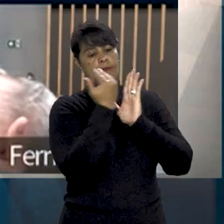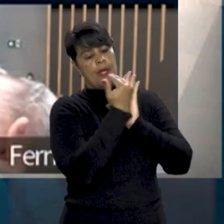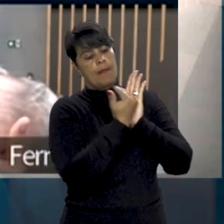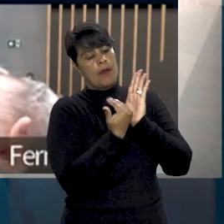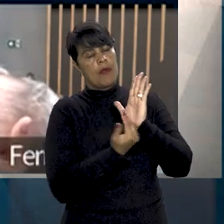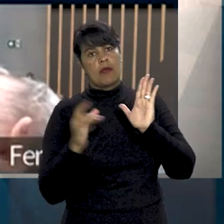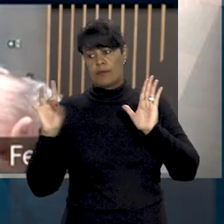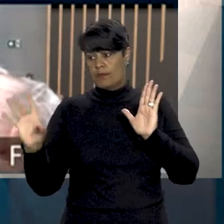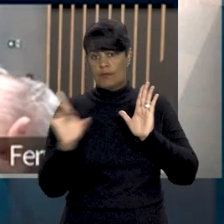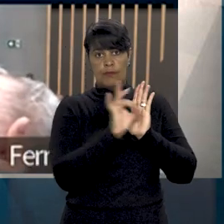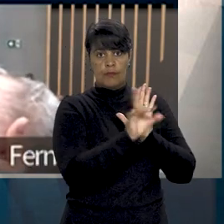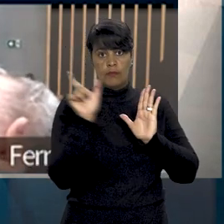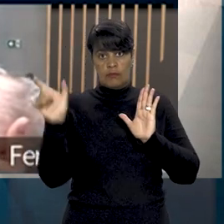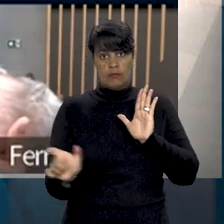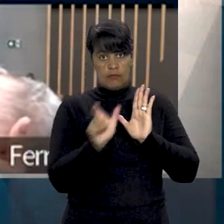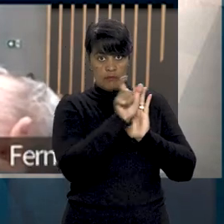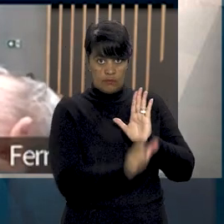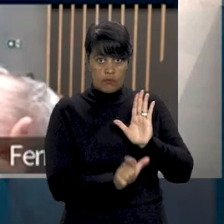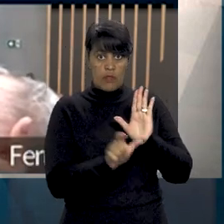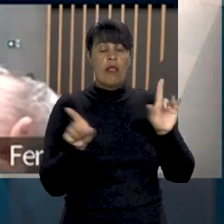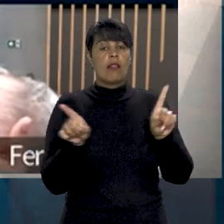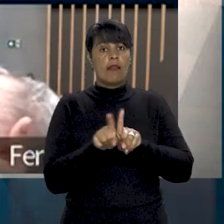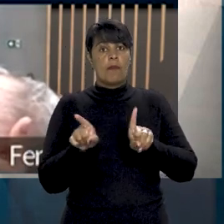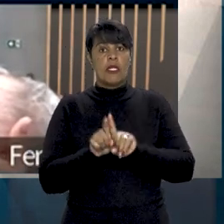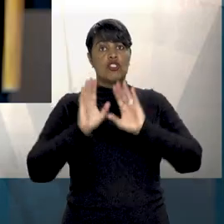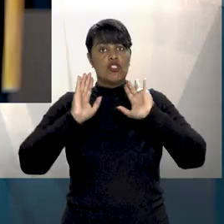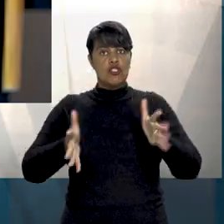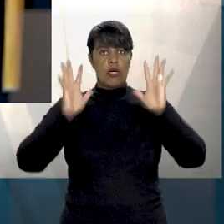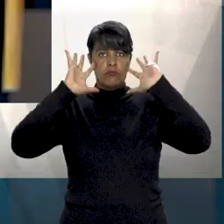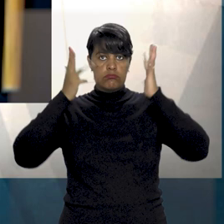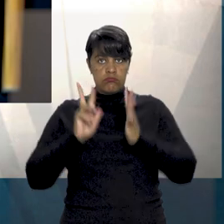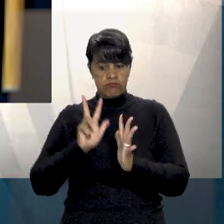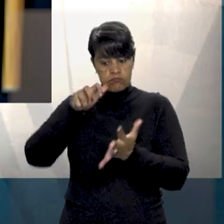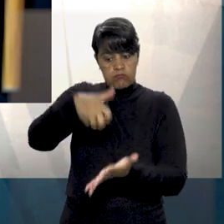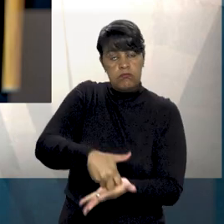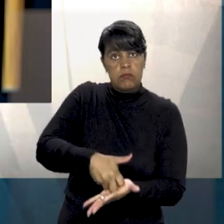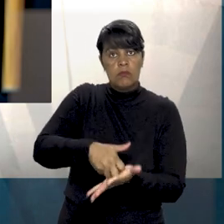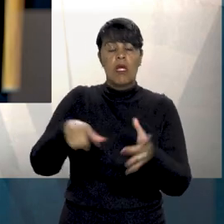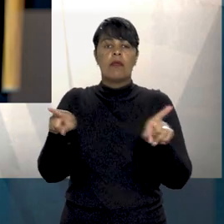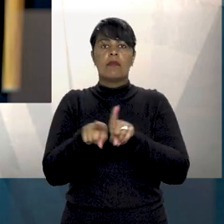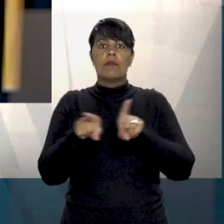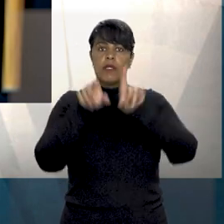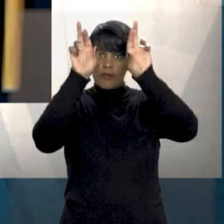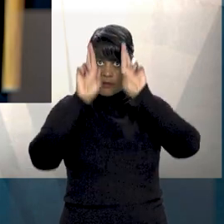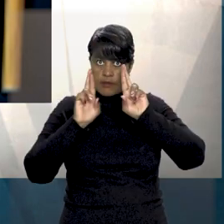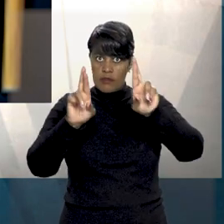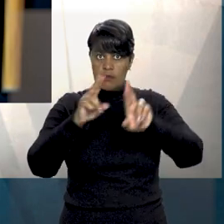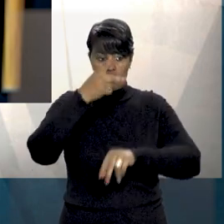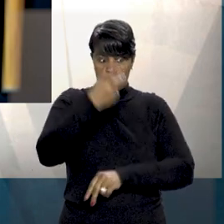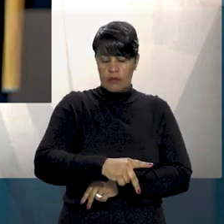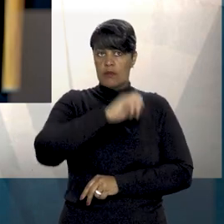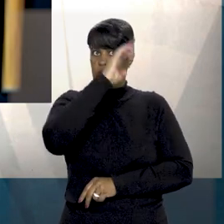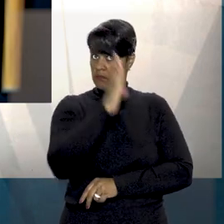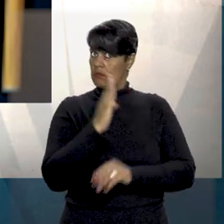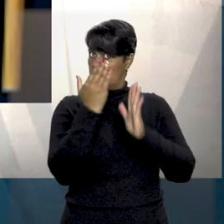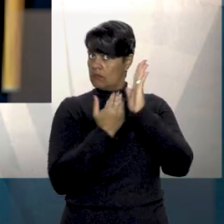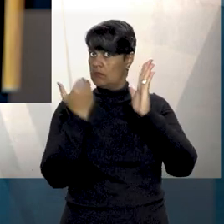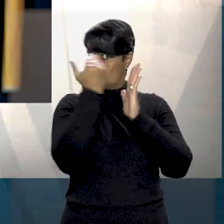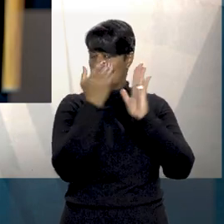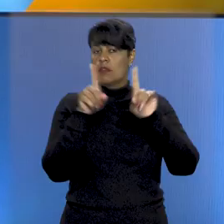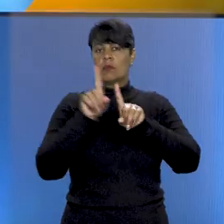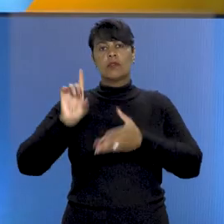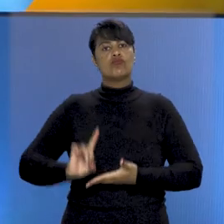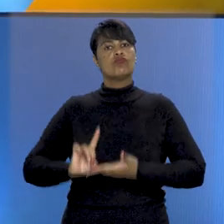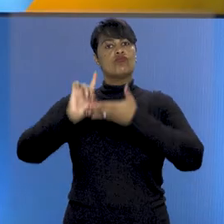estrangeiro, a confirmação de trânsito em julgado da sentença e o respeito à soberania brasileira e à dignidade da pessoa